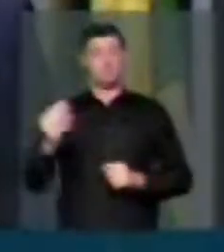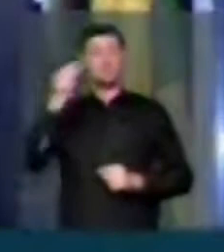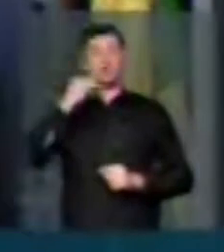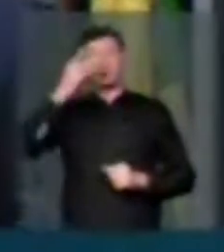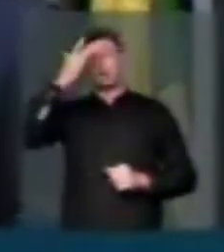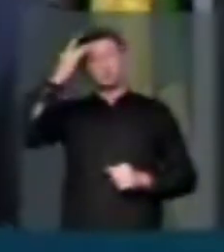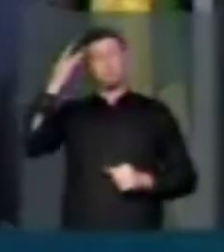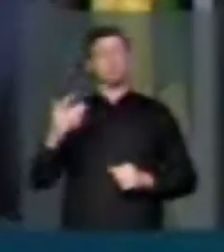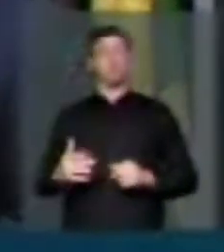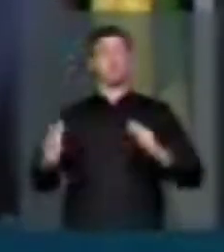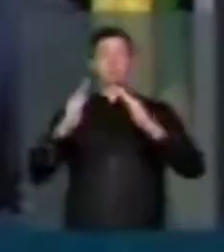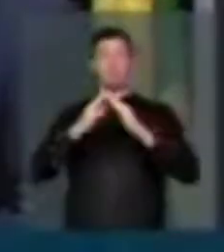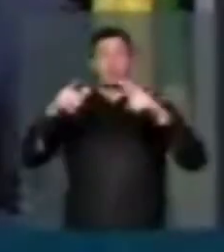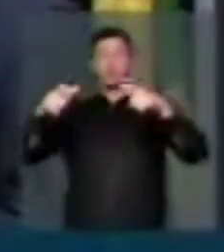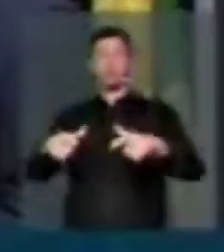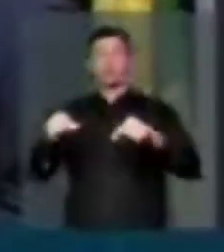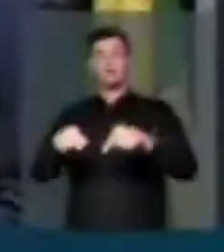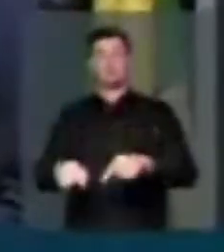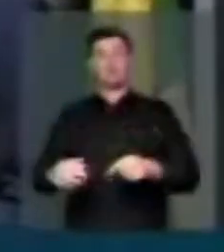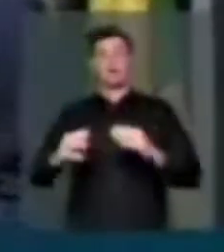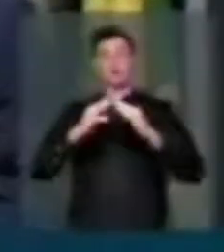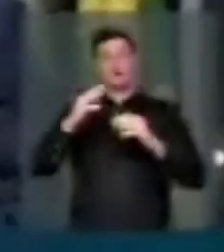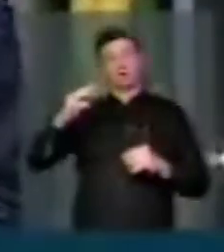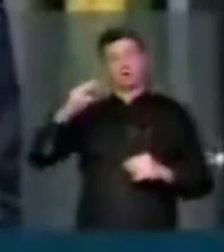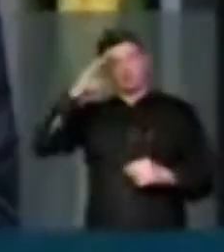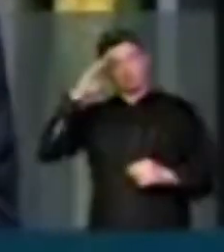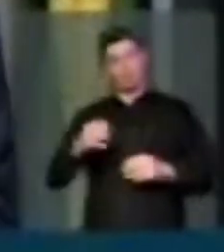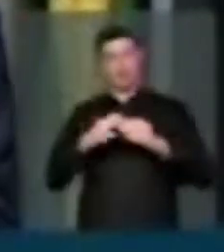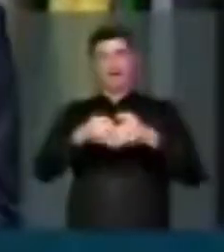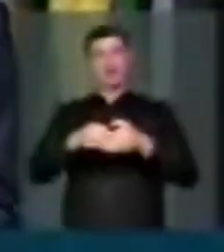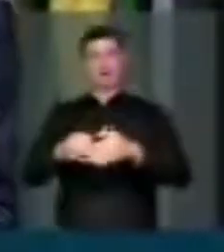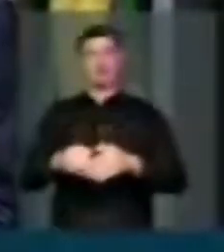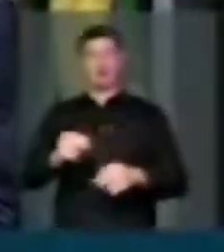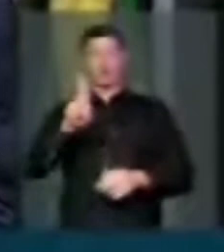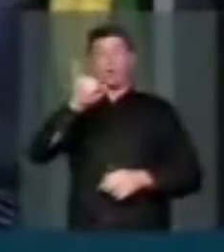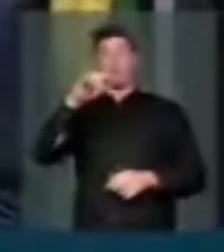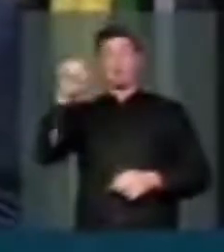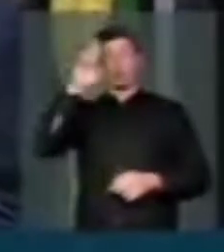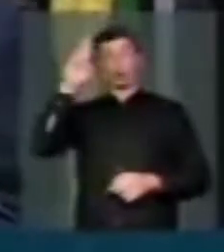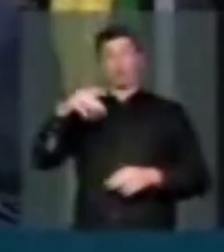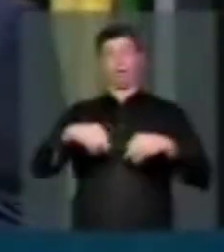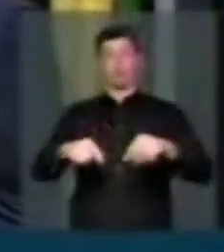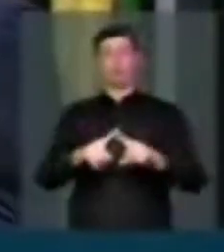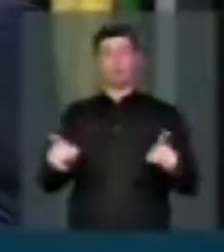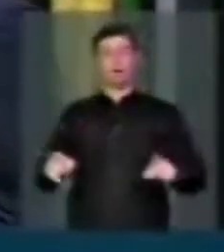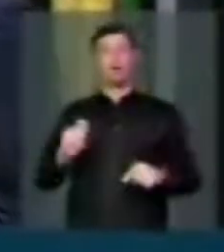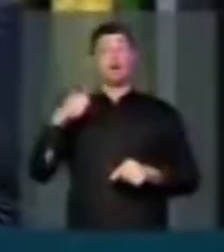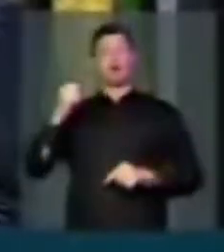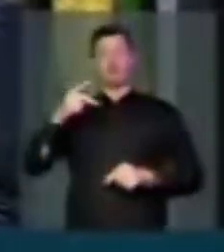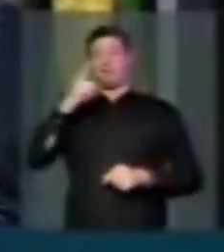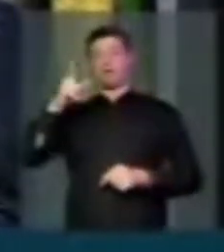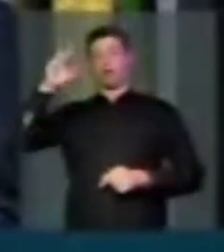residem nos terrenos de marinha. A União é considerada a dona da terra, enquanto proprietário do imóvel,